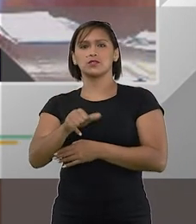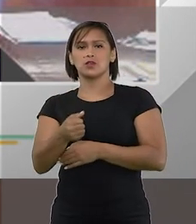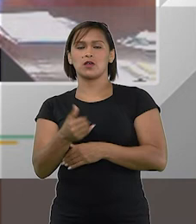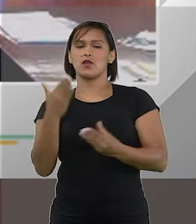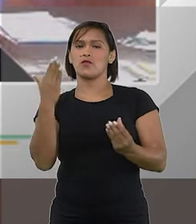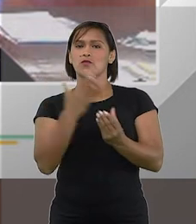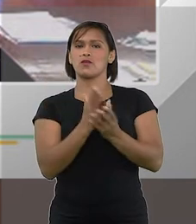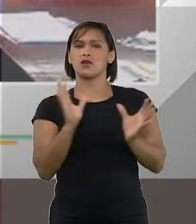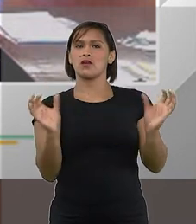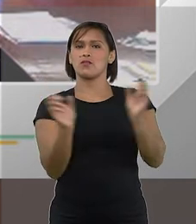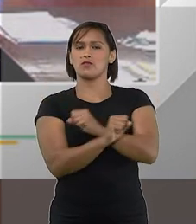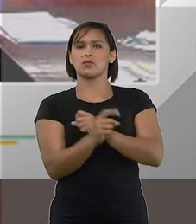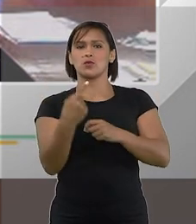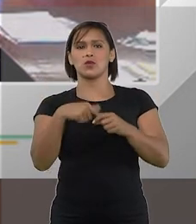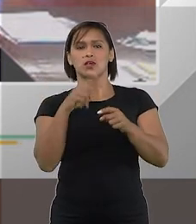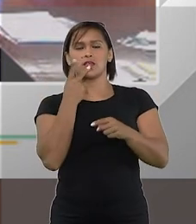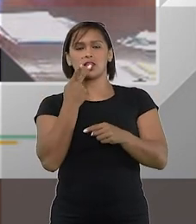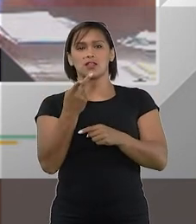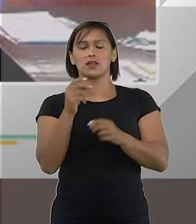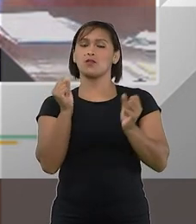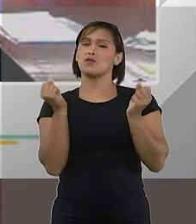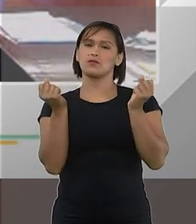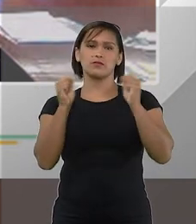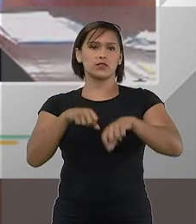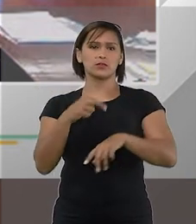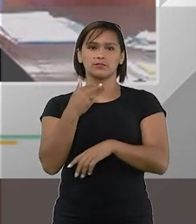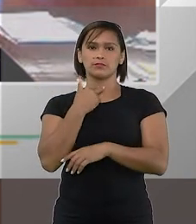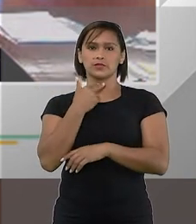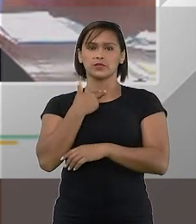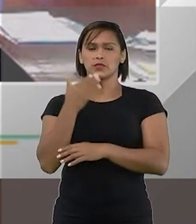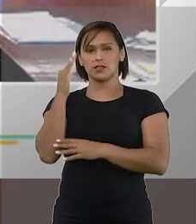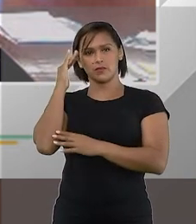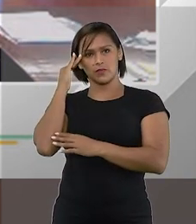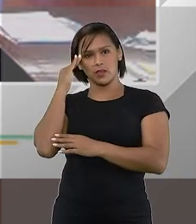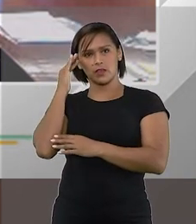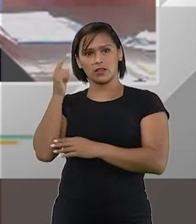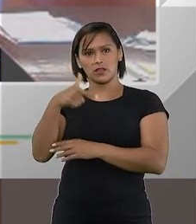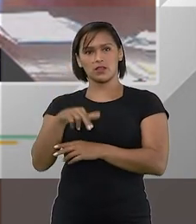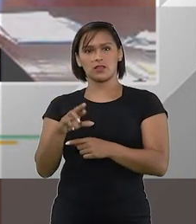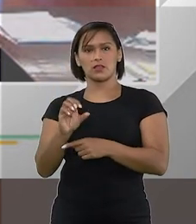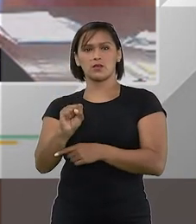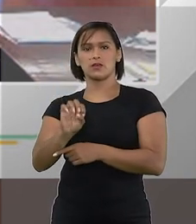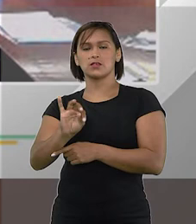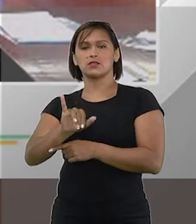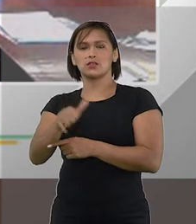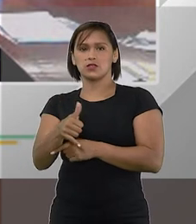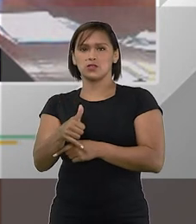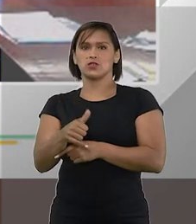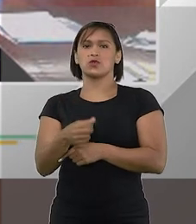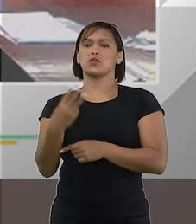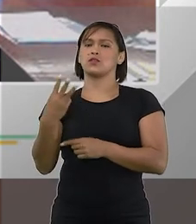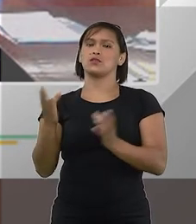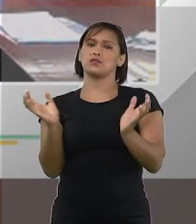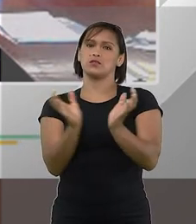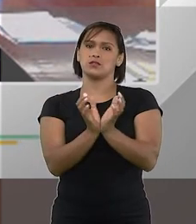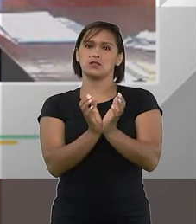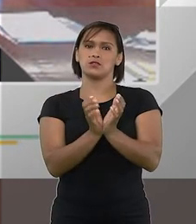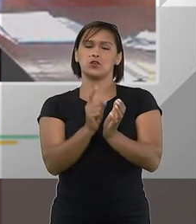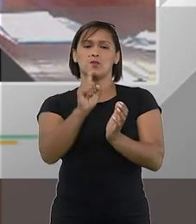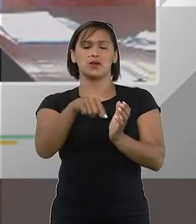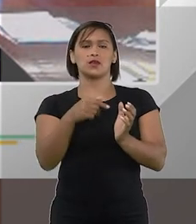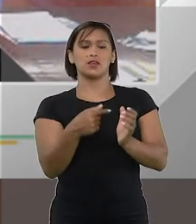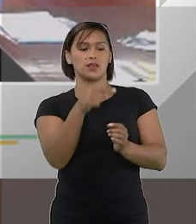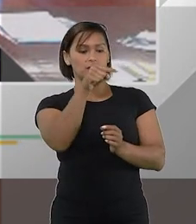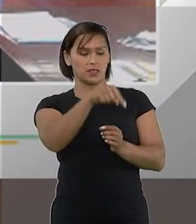se formou o processo nessas condições então entendeu o superior tribunal de justiça a terceira turma